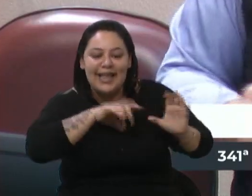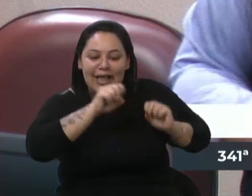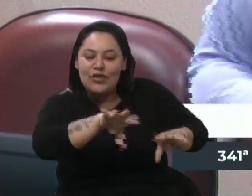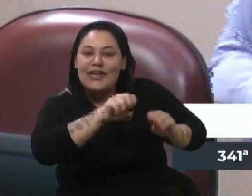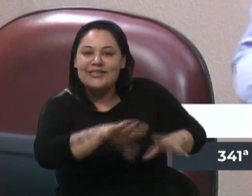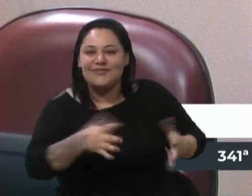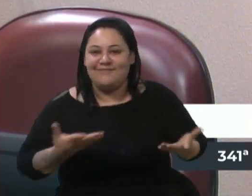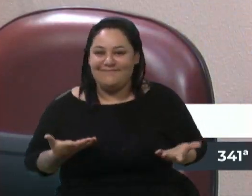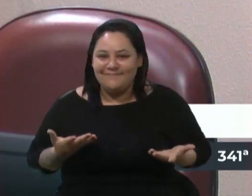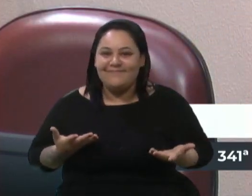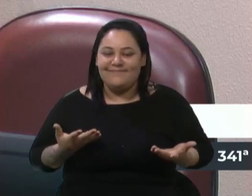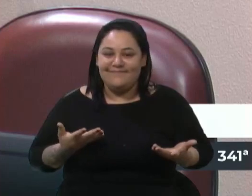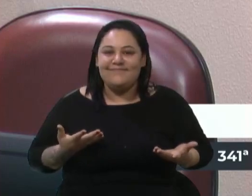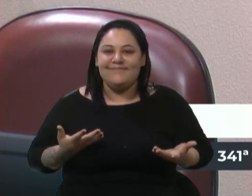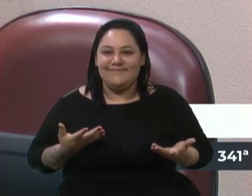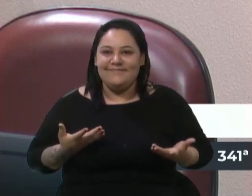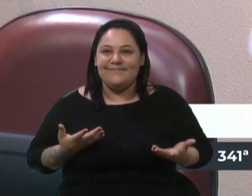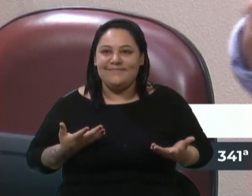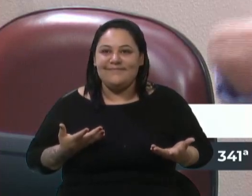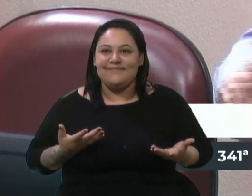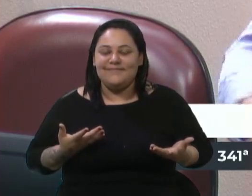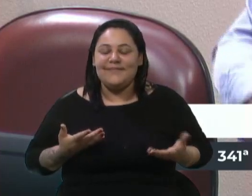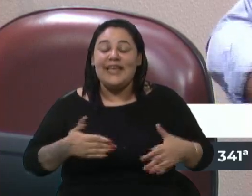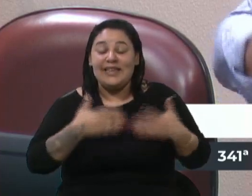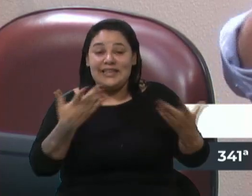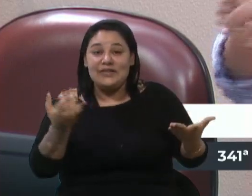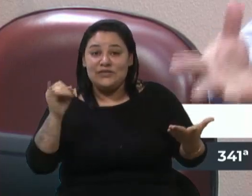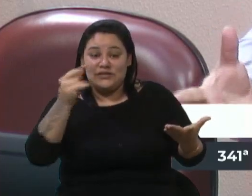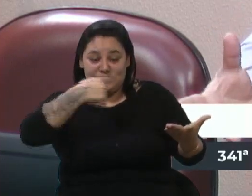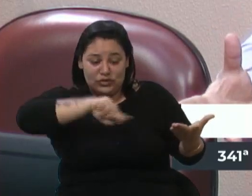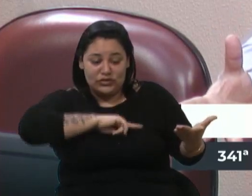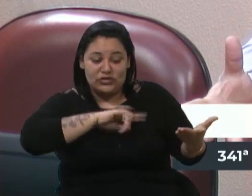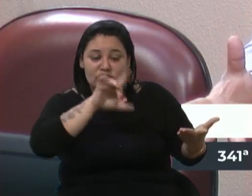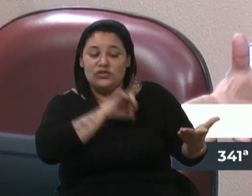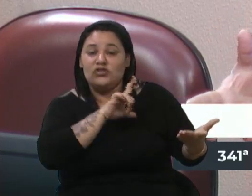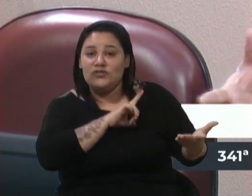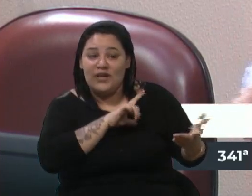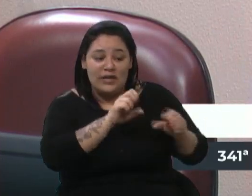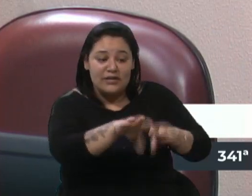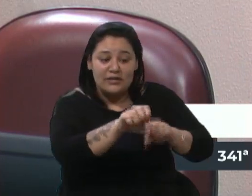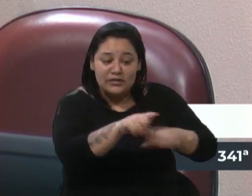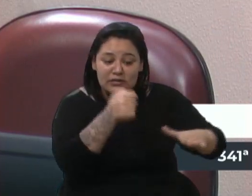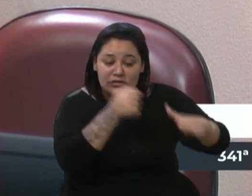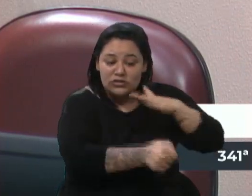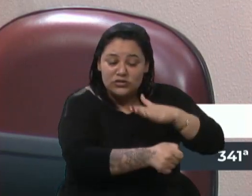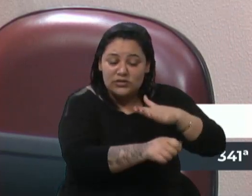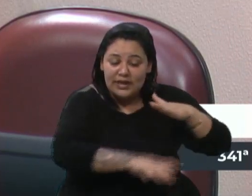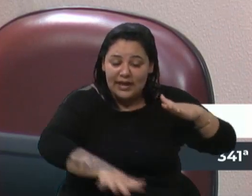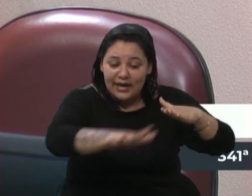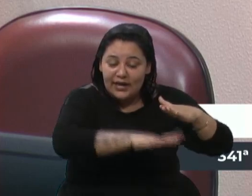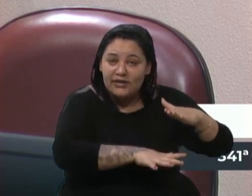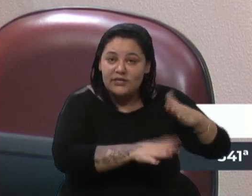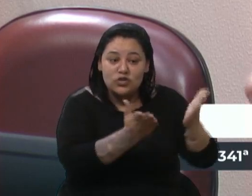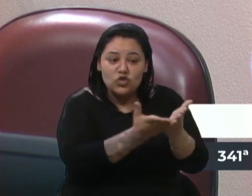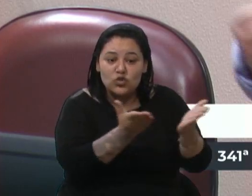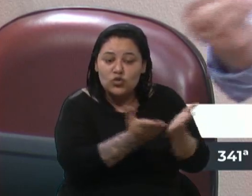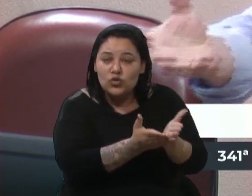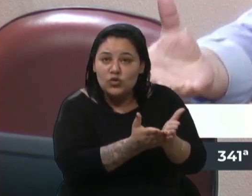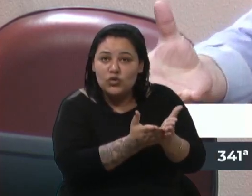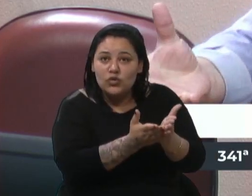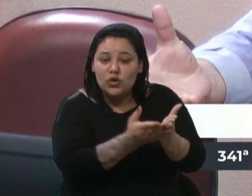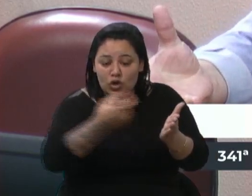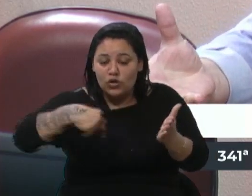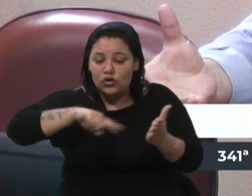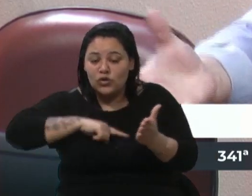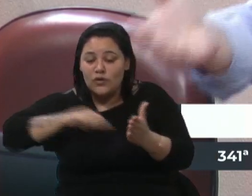Educação. Então, enquanto a gente estiver investindo em educação, a gente está economizando na